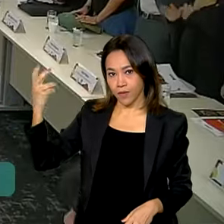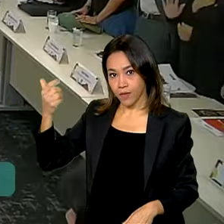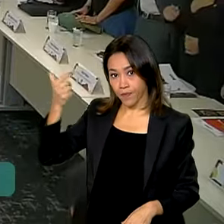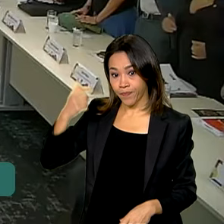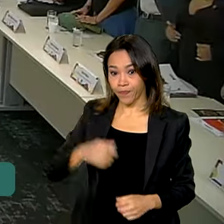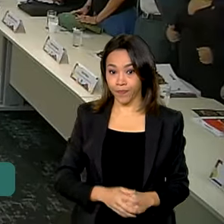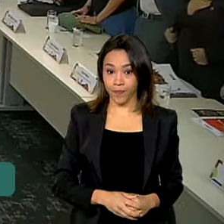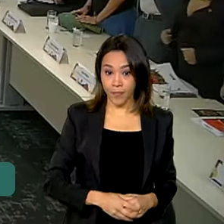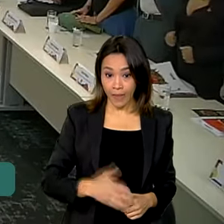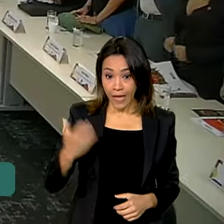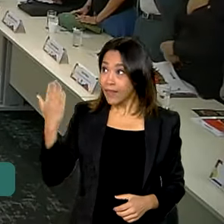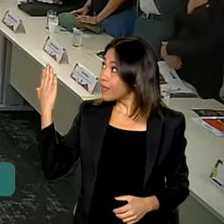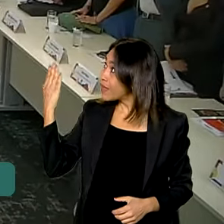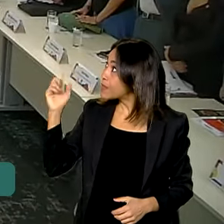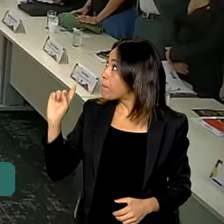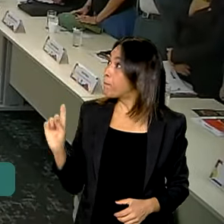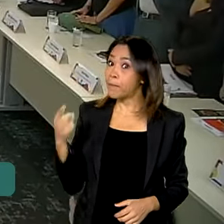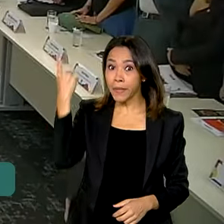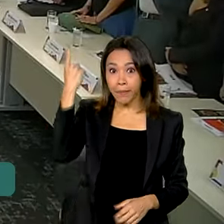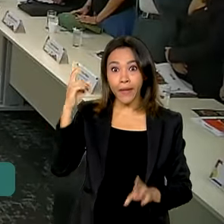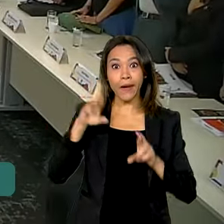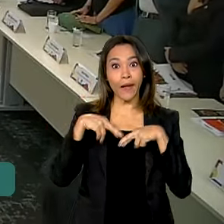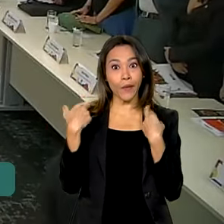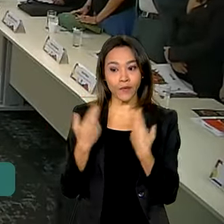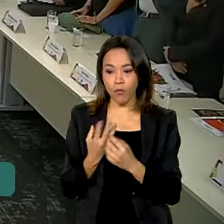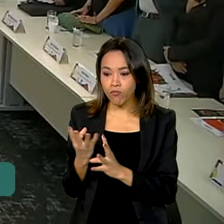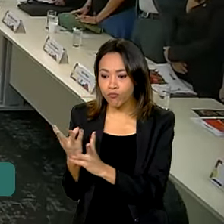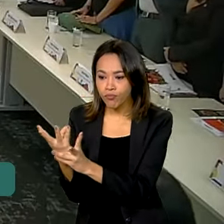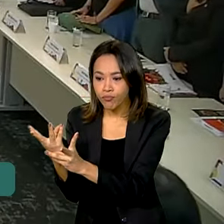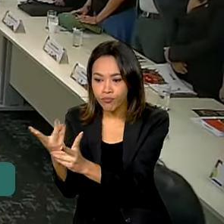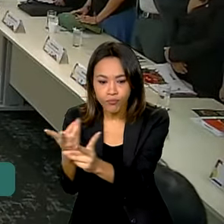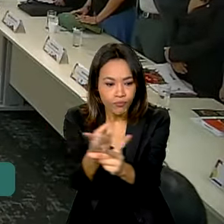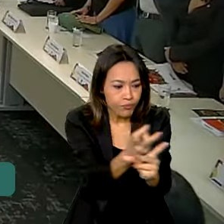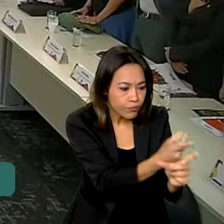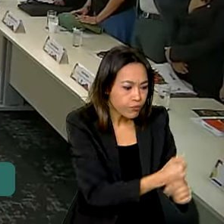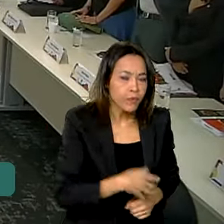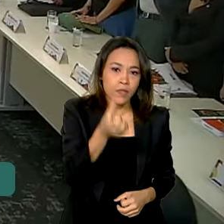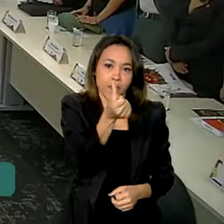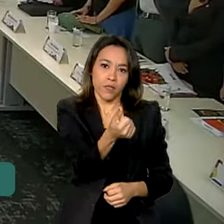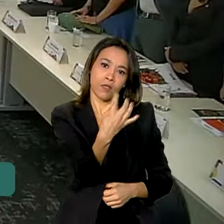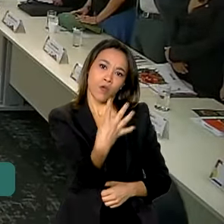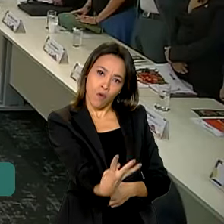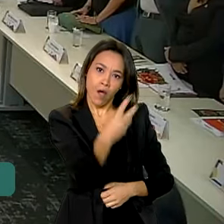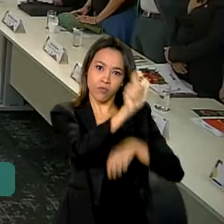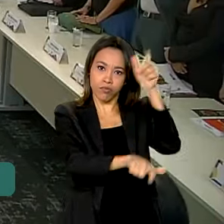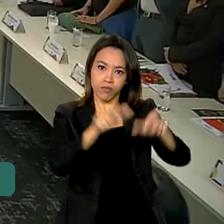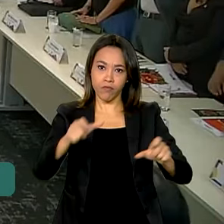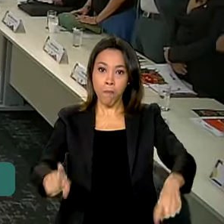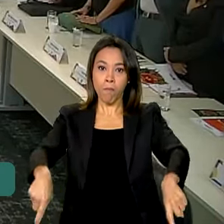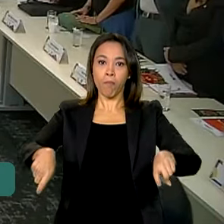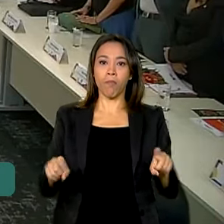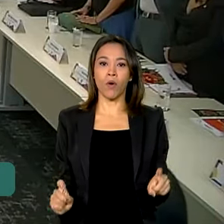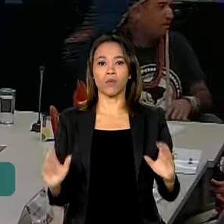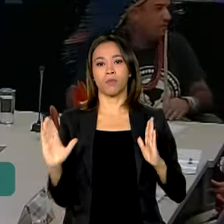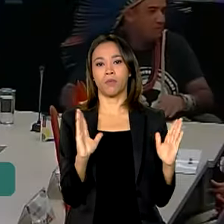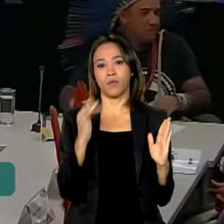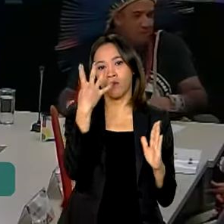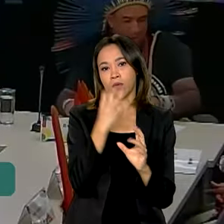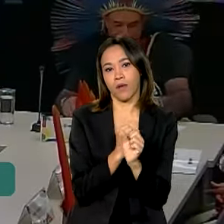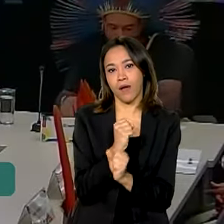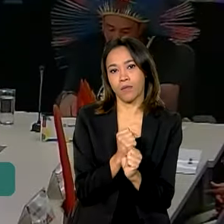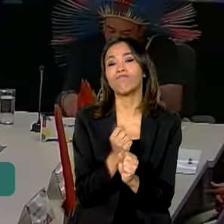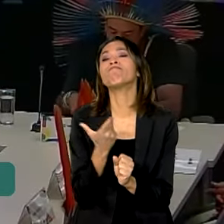Durante a primeira reunião, os 64 novos conselheiros foram empossados para mandatos de quatro anos,